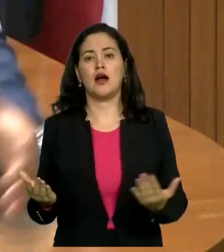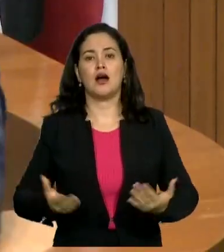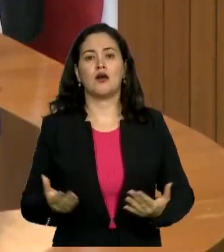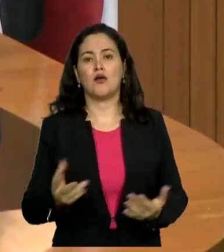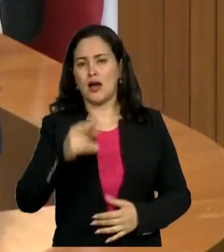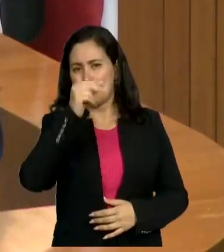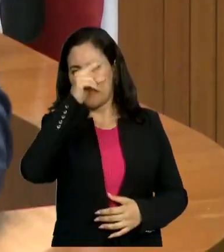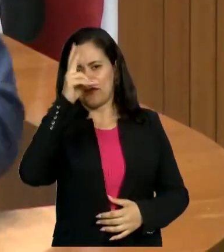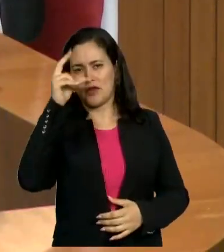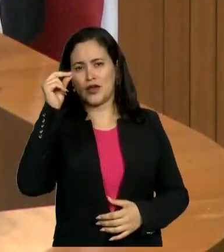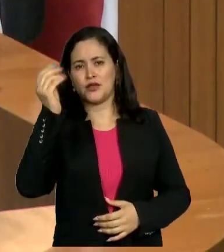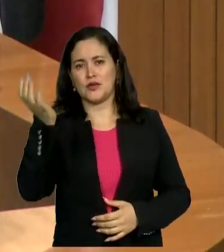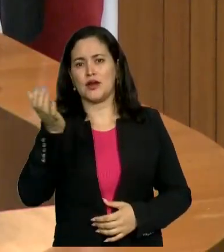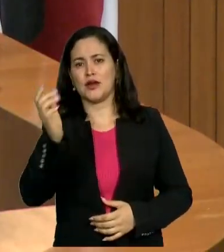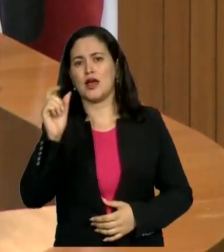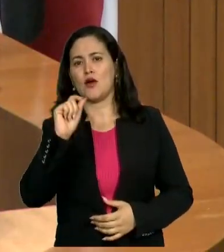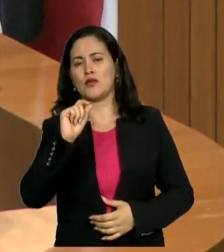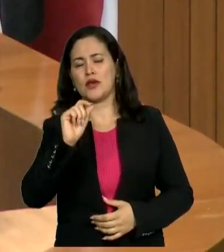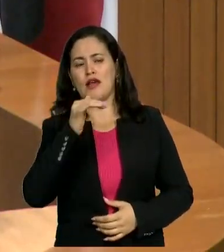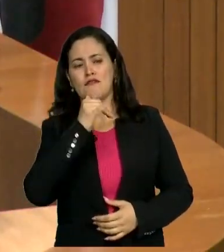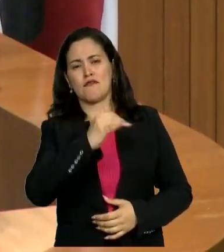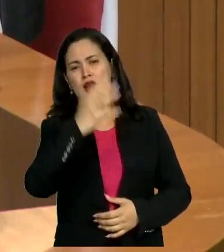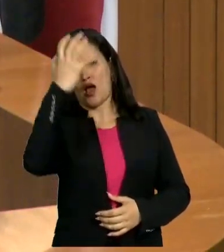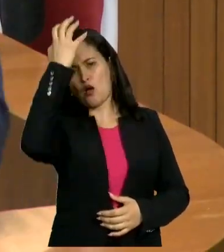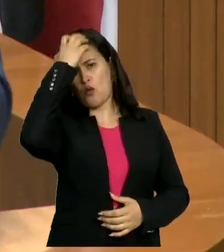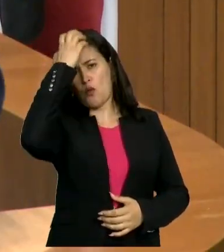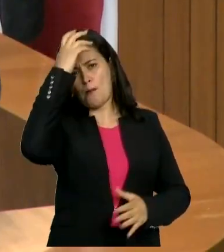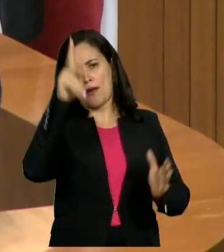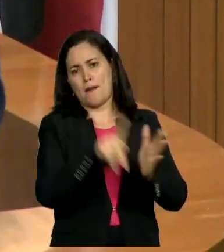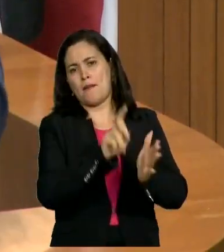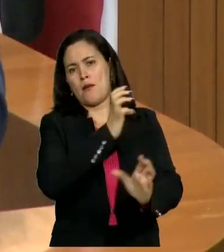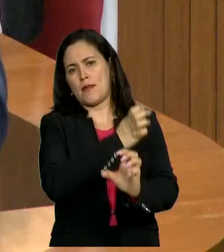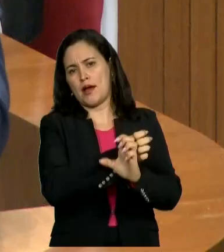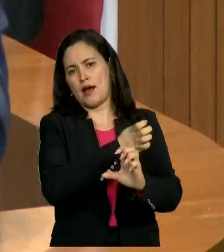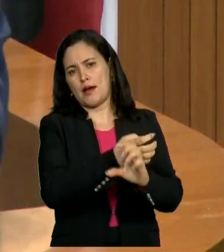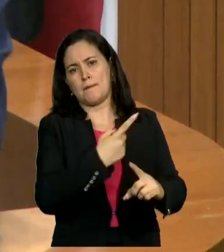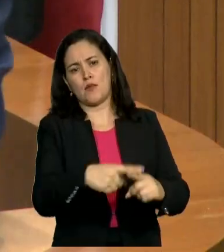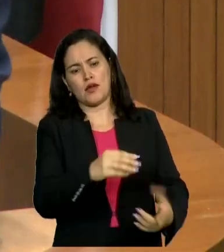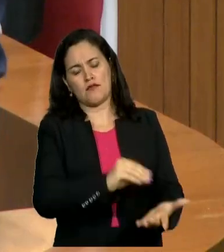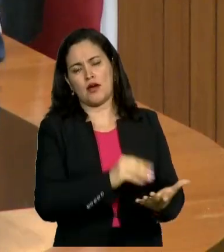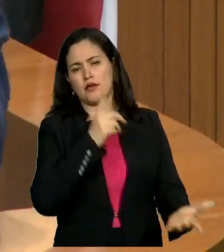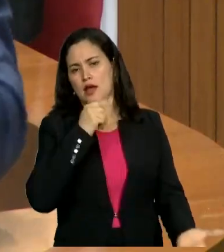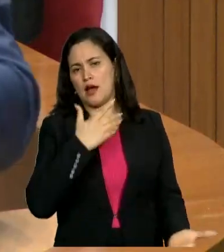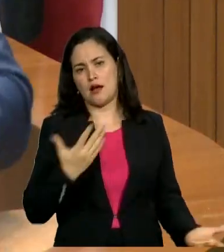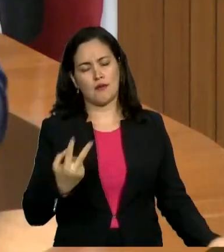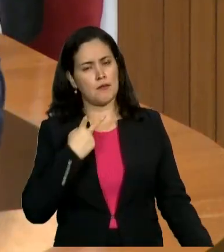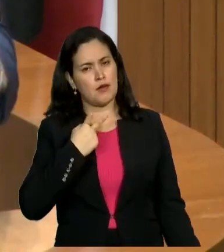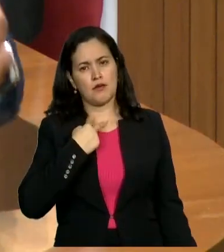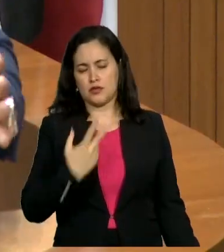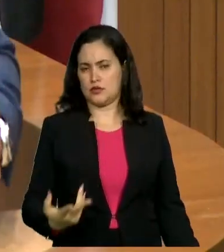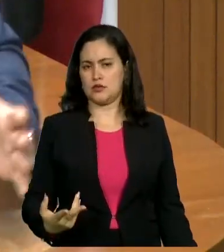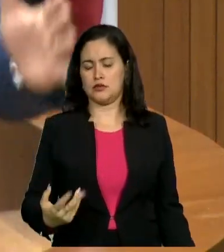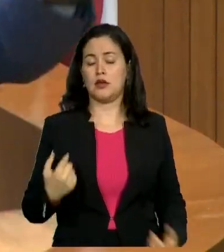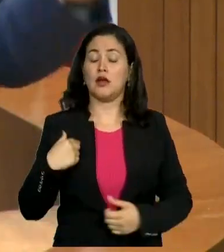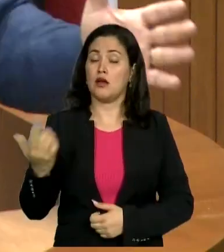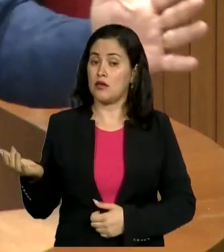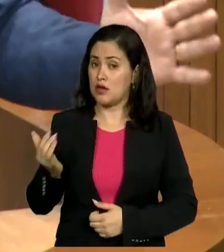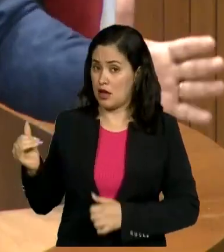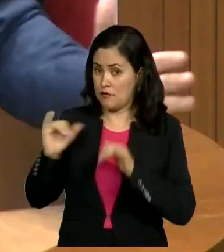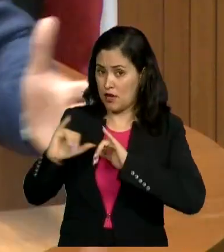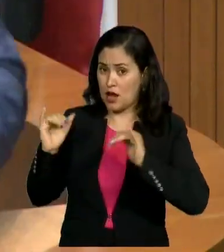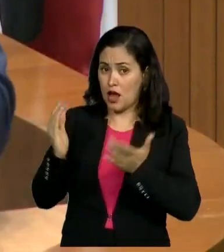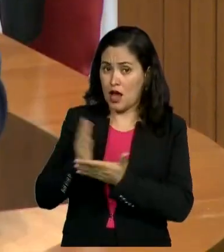de água em Barra do Corda. E aqui, para fazer justiça, senhora presidente, eu quero aqui trazer alguns números dos avanços da CAEMA,